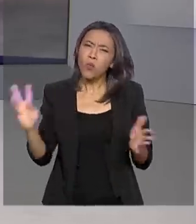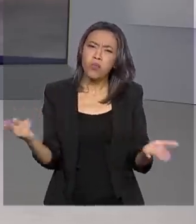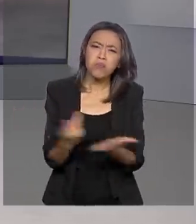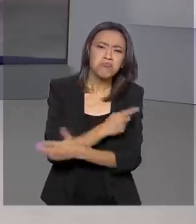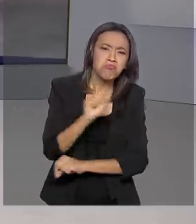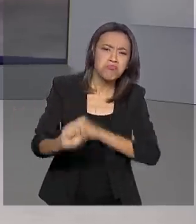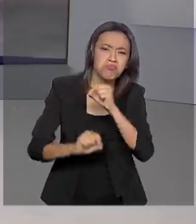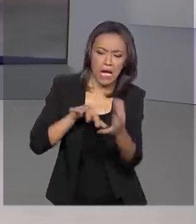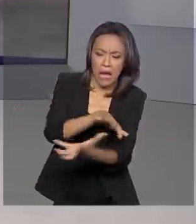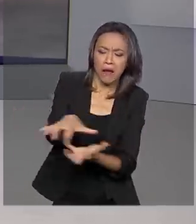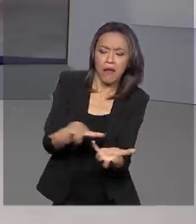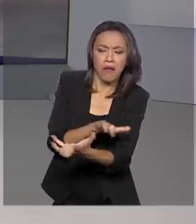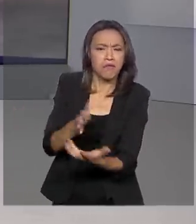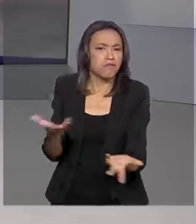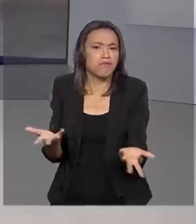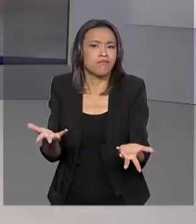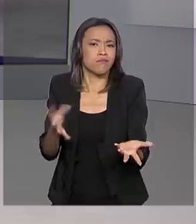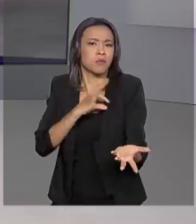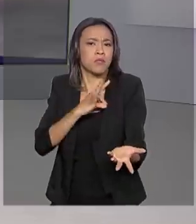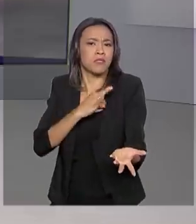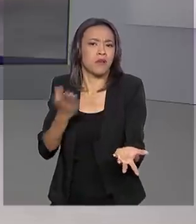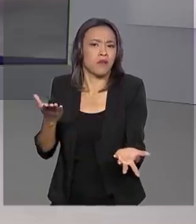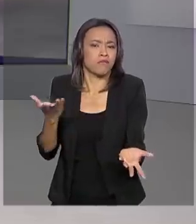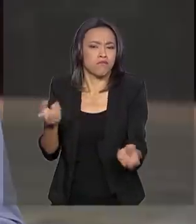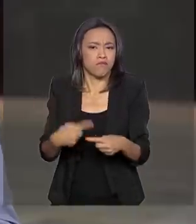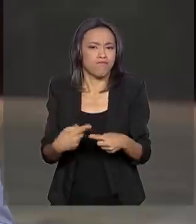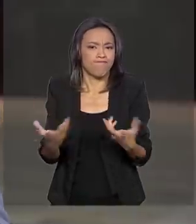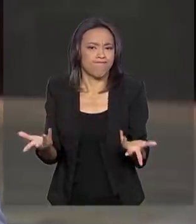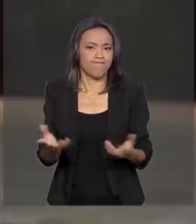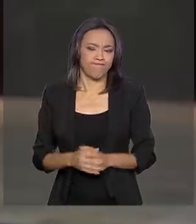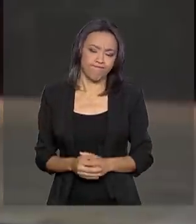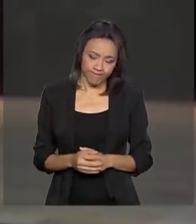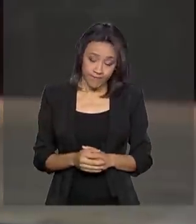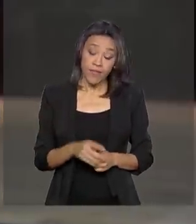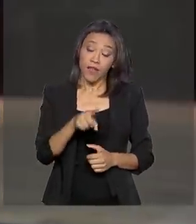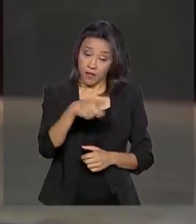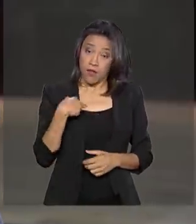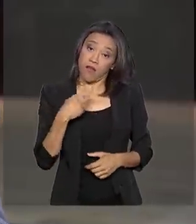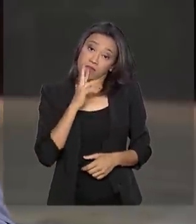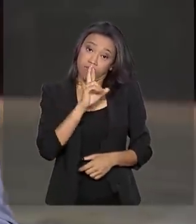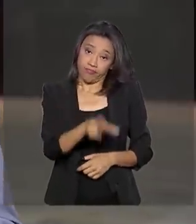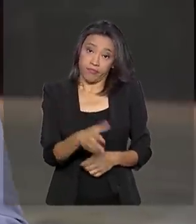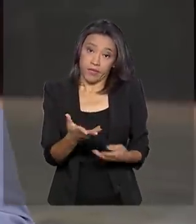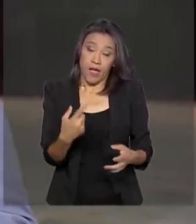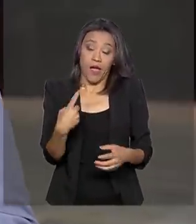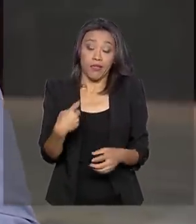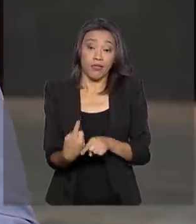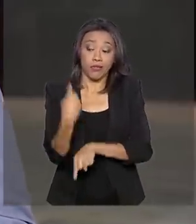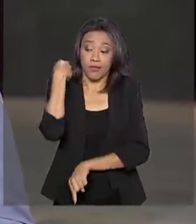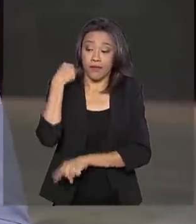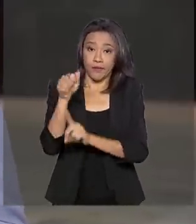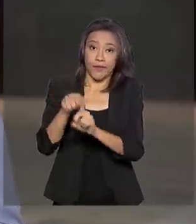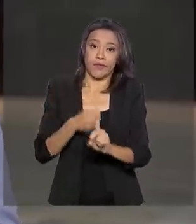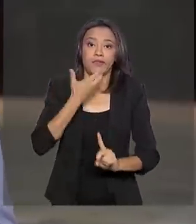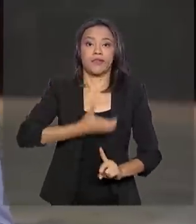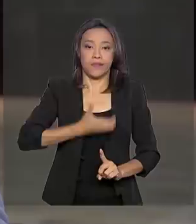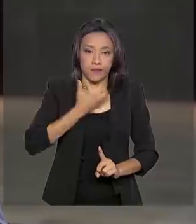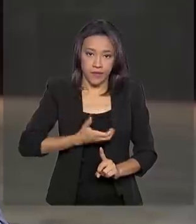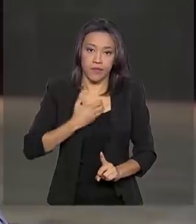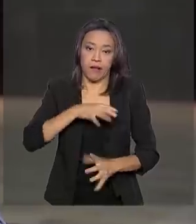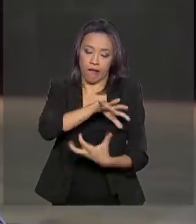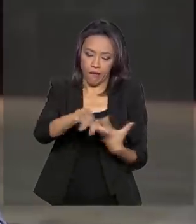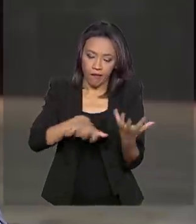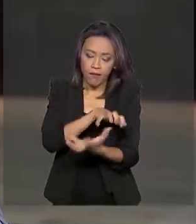motivo dessa greve? Pois é, os policiais militares do Ceará, eles estão em greve desde dezembro, eles reivindicam